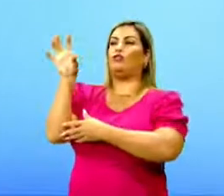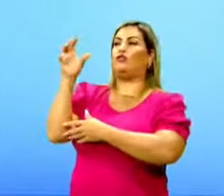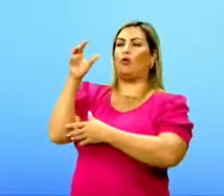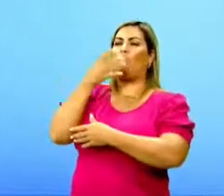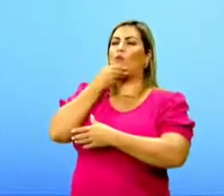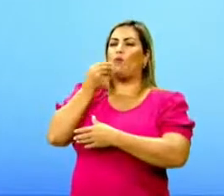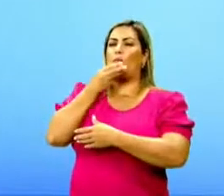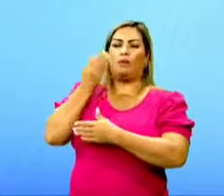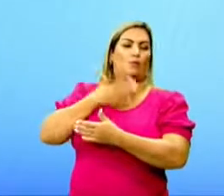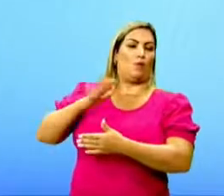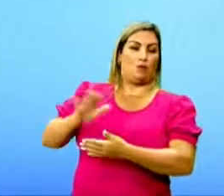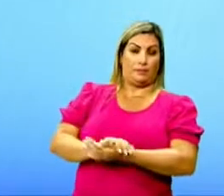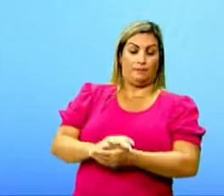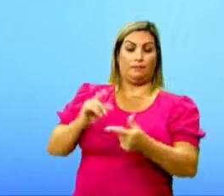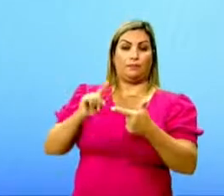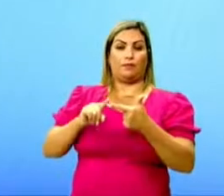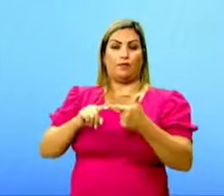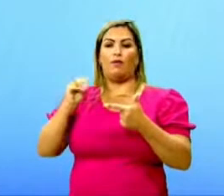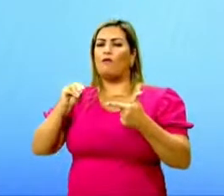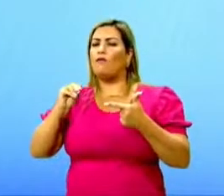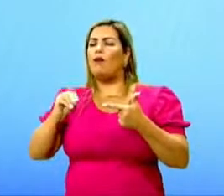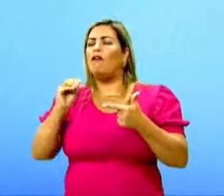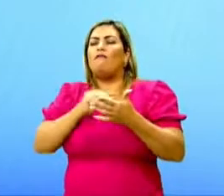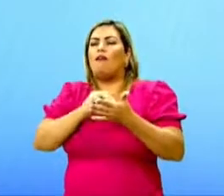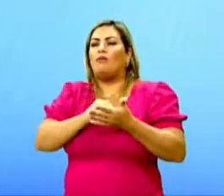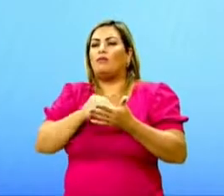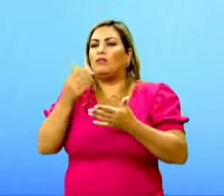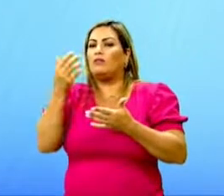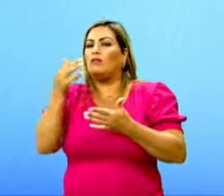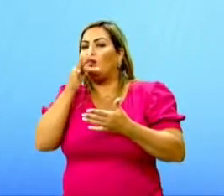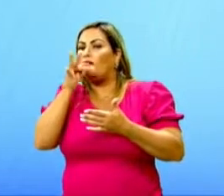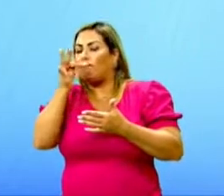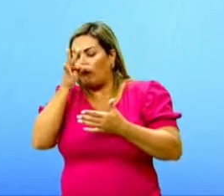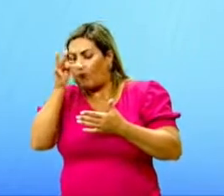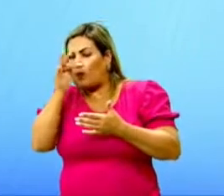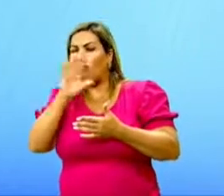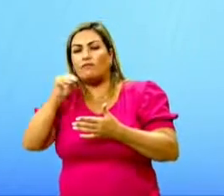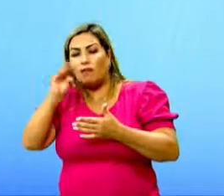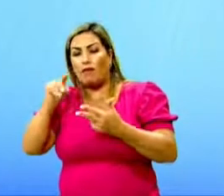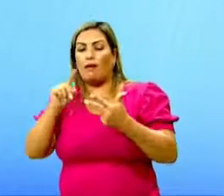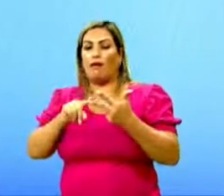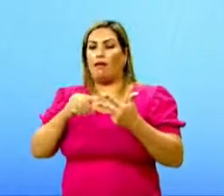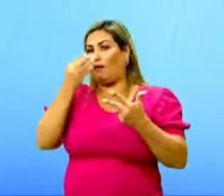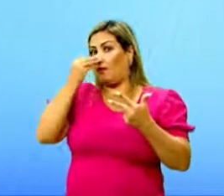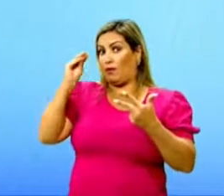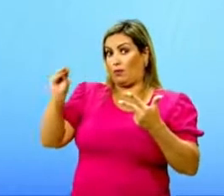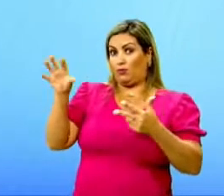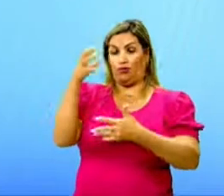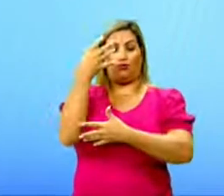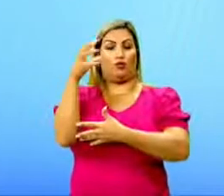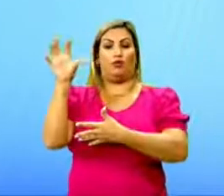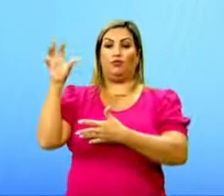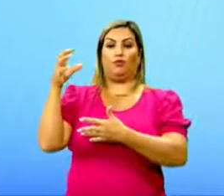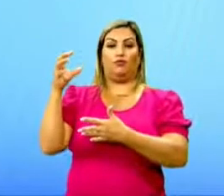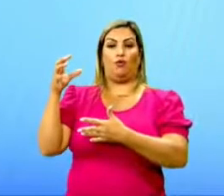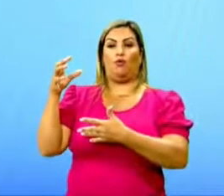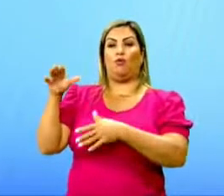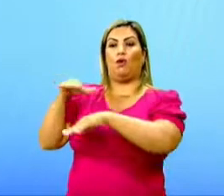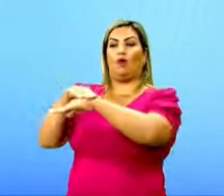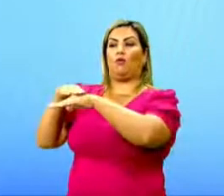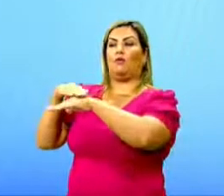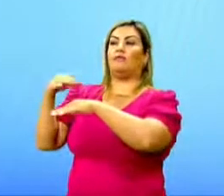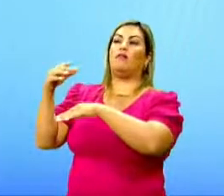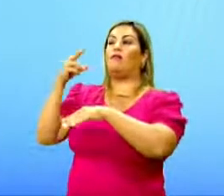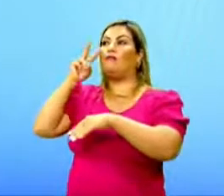pelo jardineiro. A ausência de comentários das outras flores. Letra C, a recusa do girassol em voltar-se